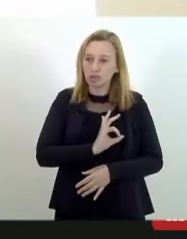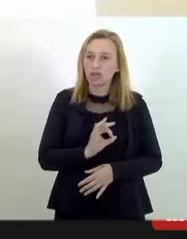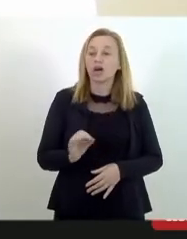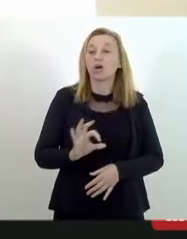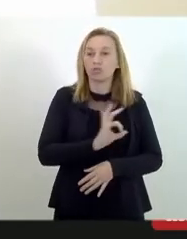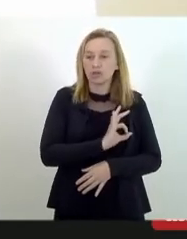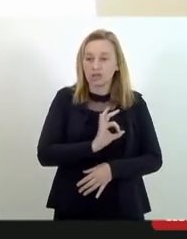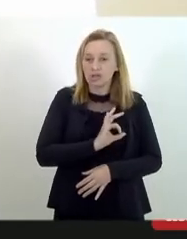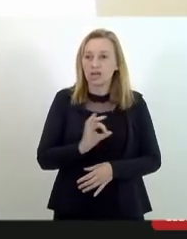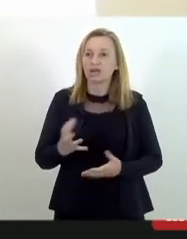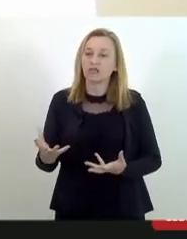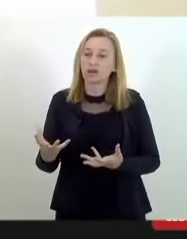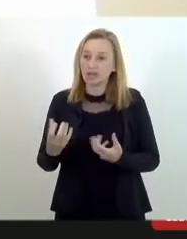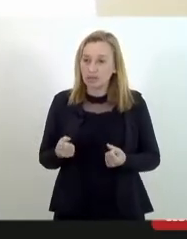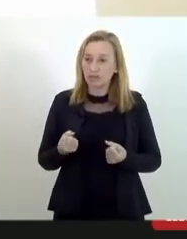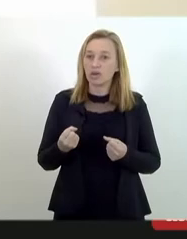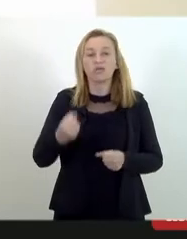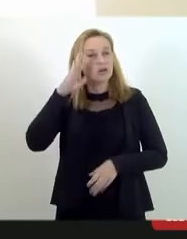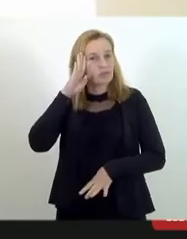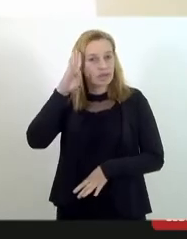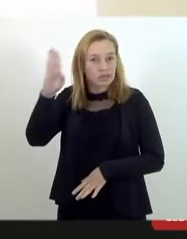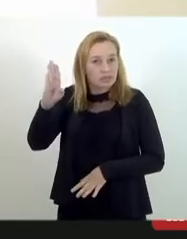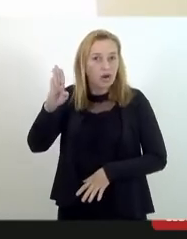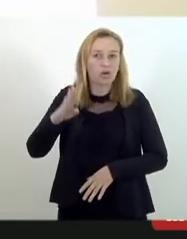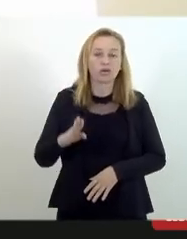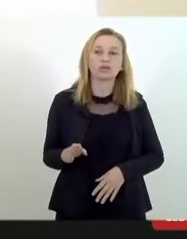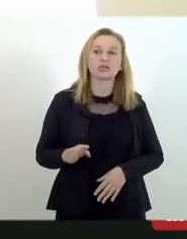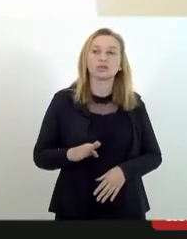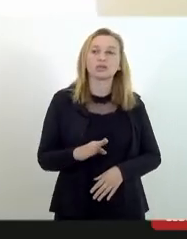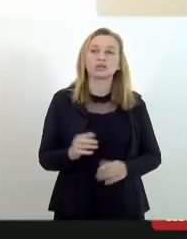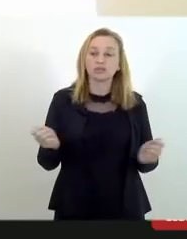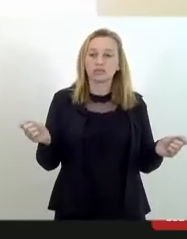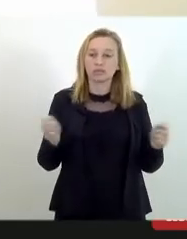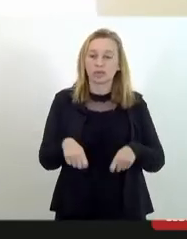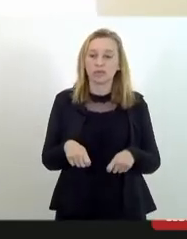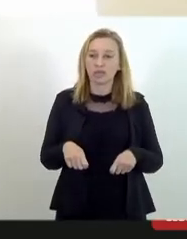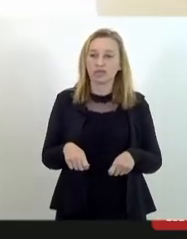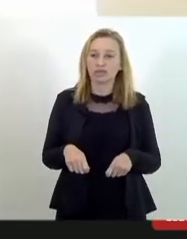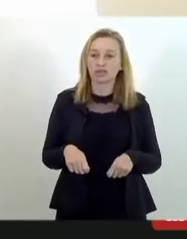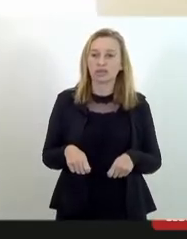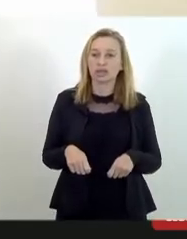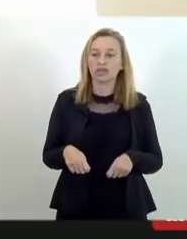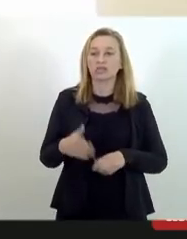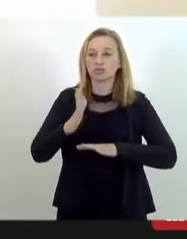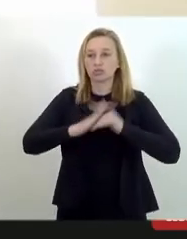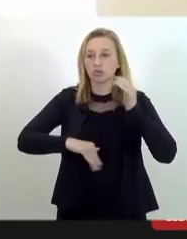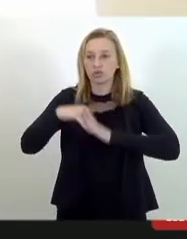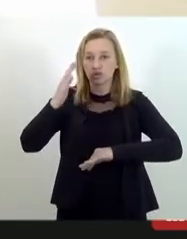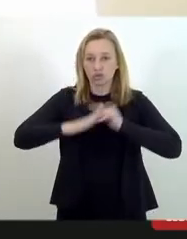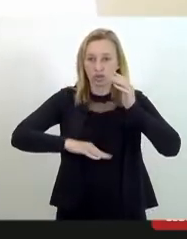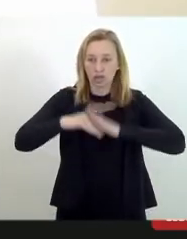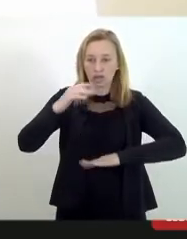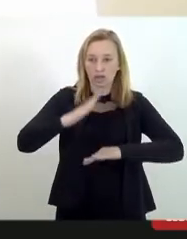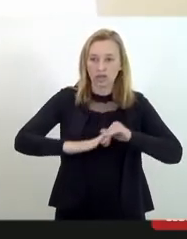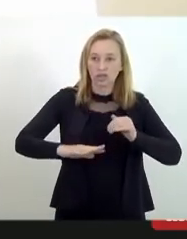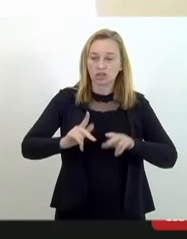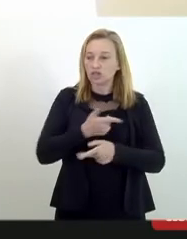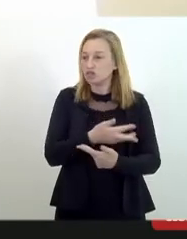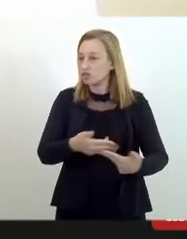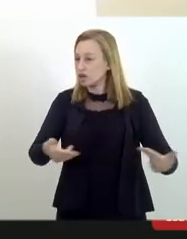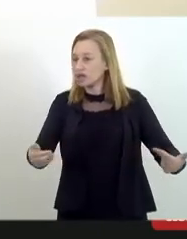civil que vai receber e é fundamental, junto com a capacitação desses profissionais nas múltiplas